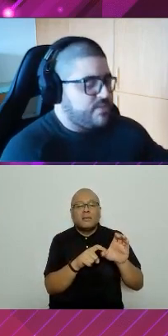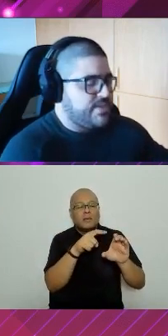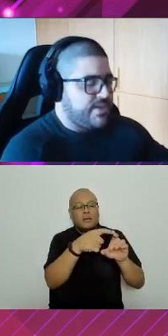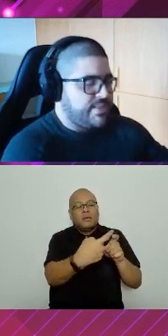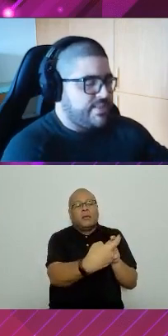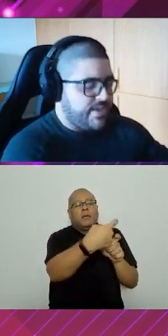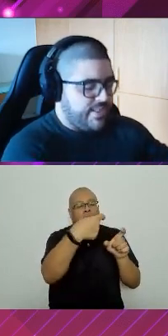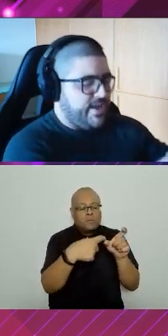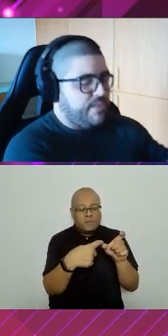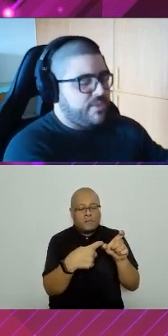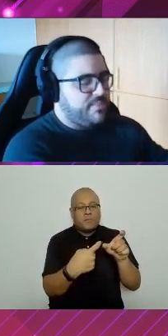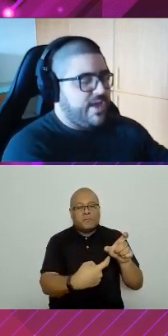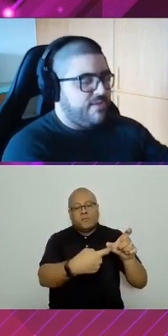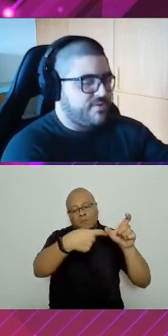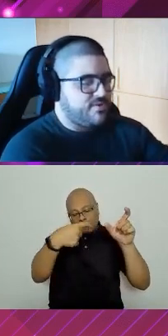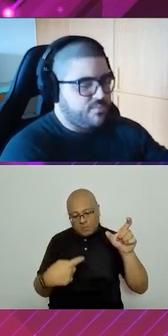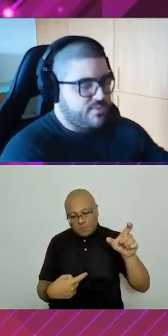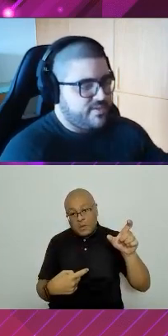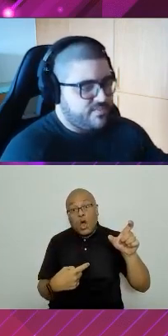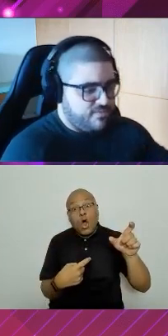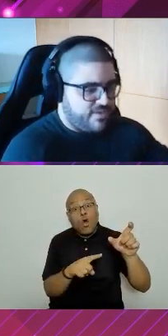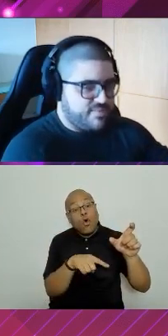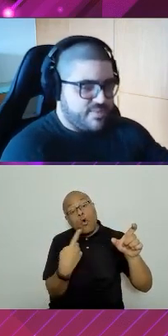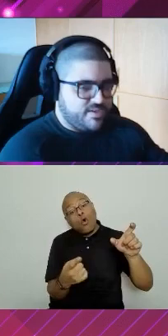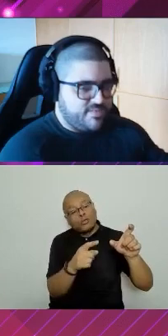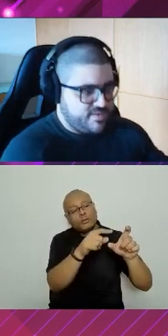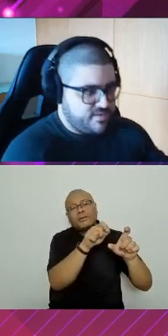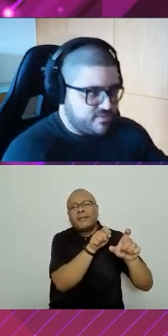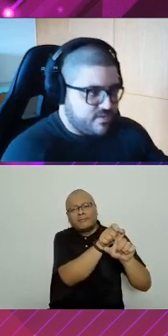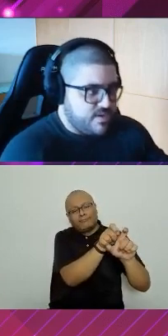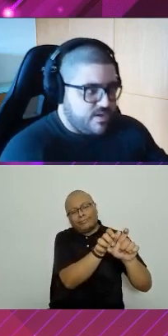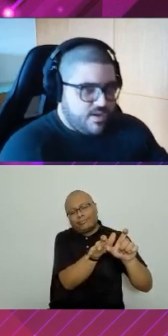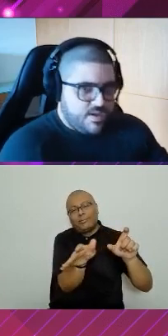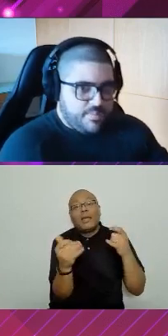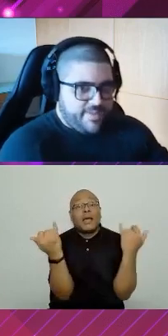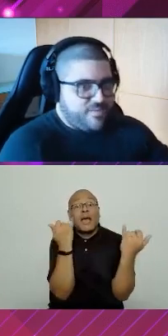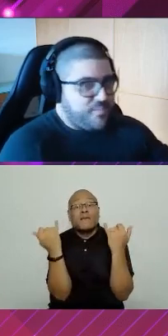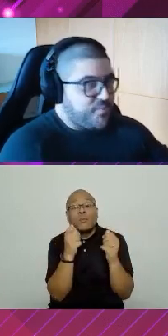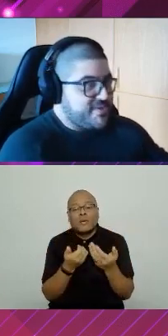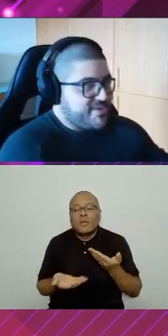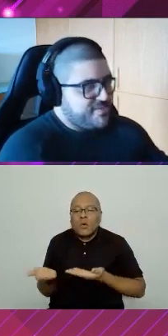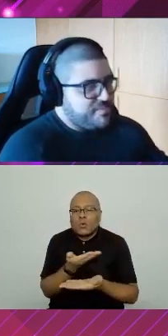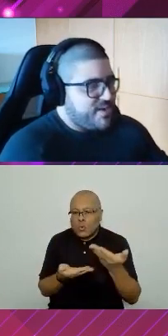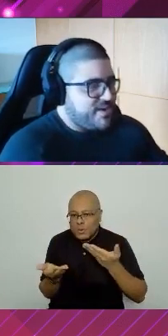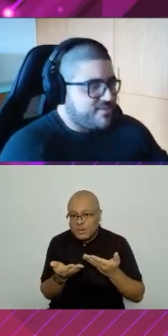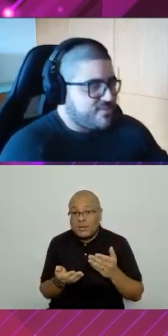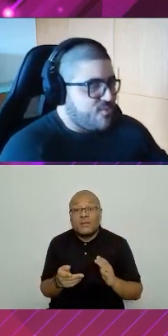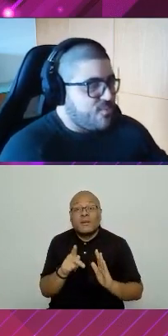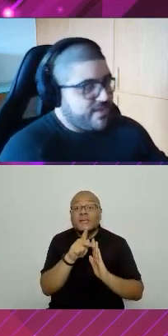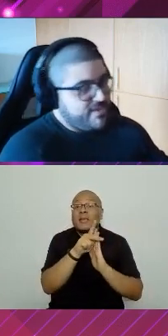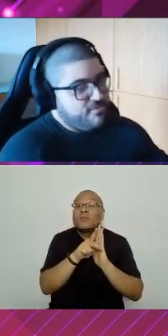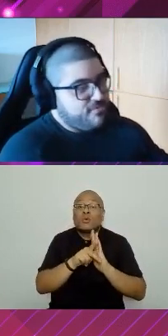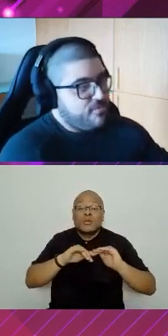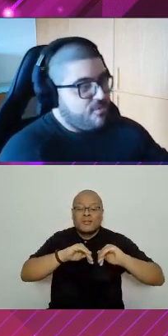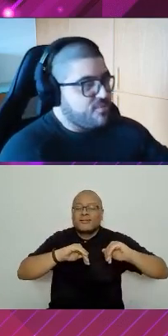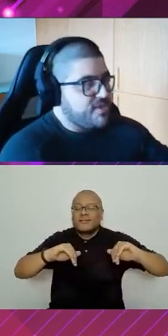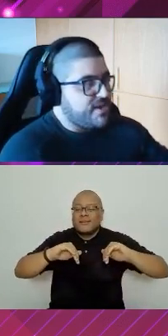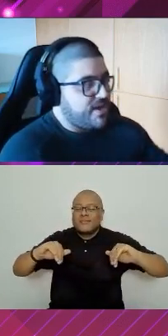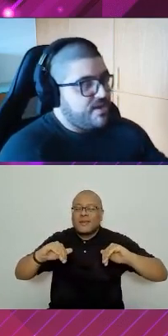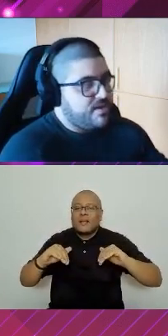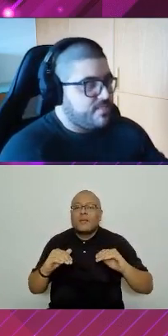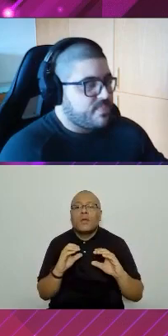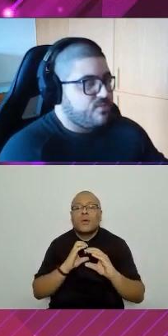com o estado ali naquele ramo da minha árvore de componentes. Tenho várias maneiras de fazer isso. Mas são projetos separados. Como é que eu vou